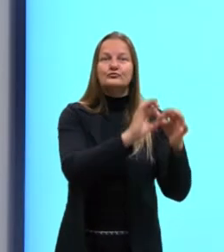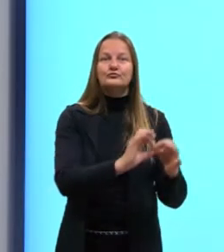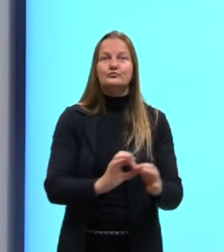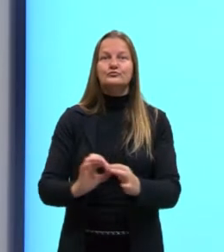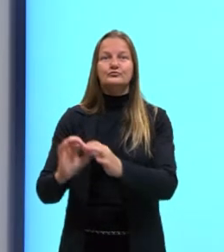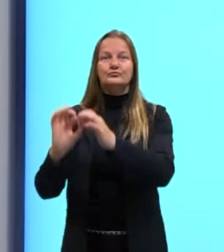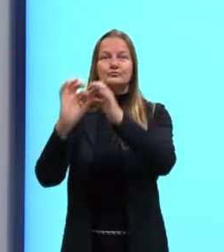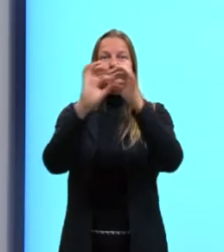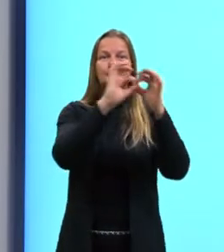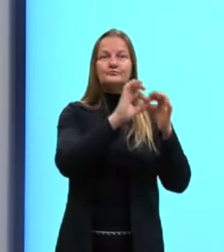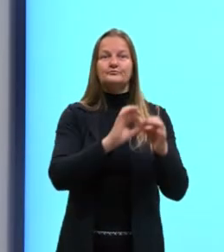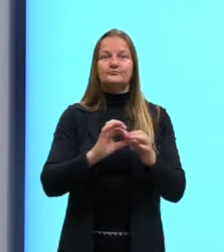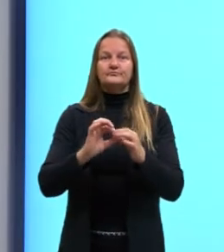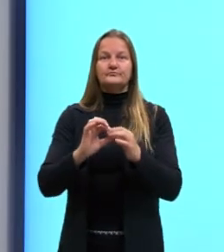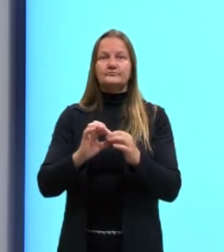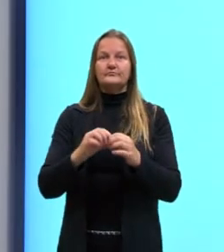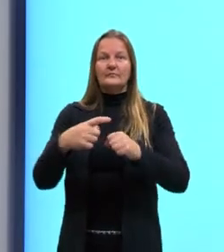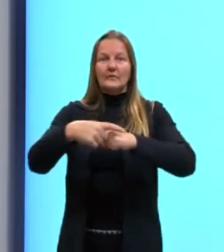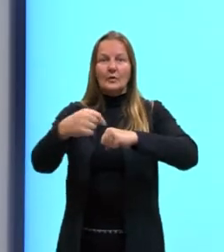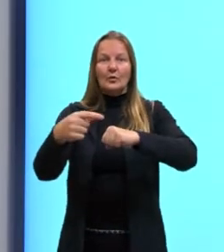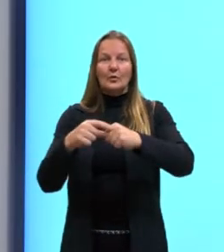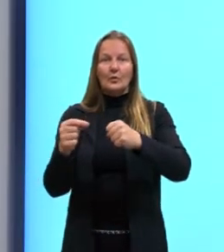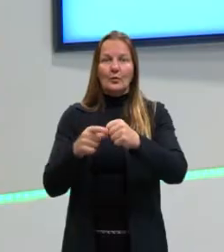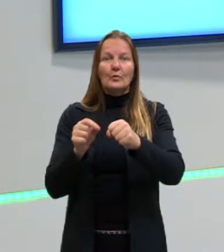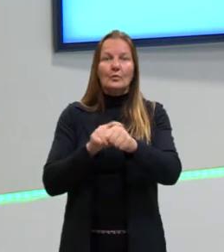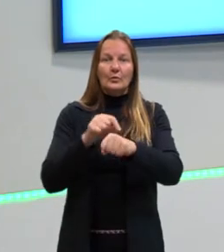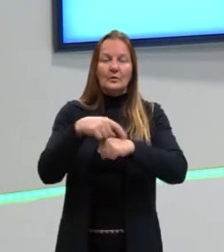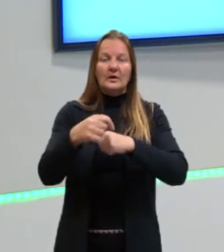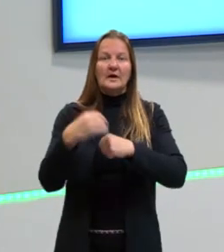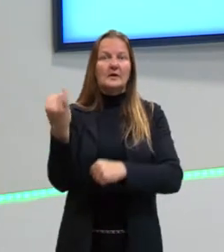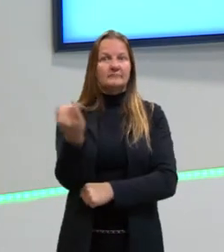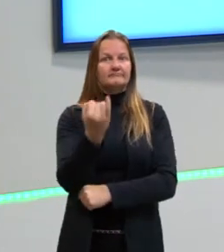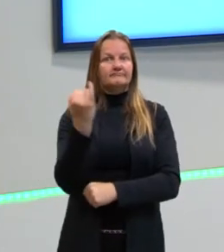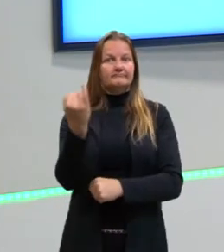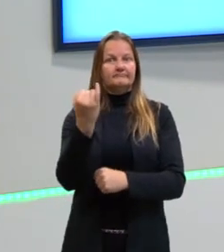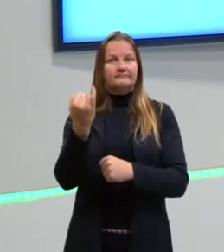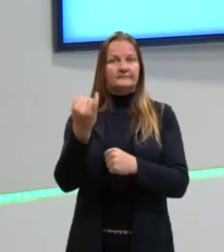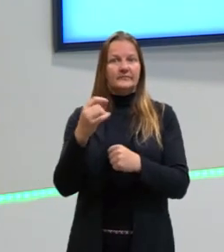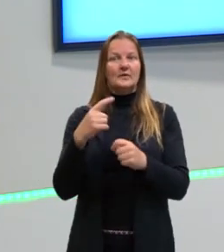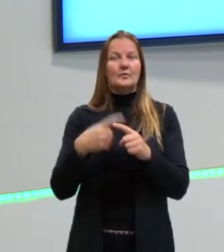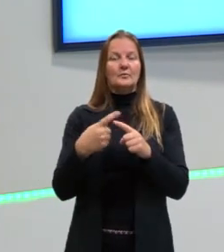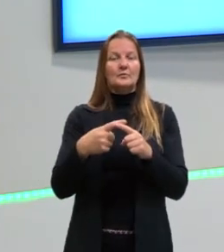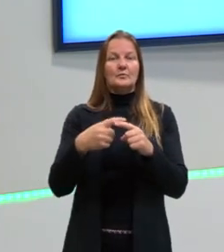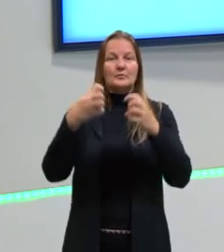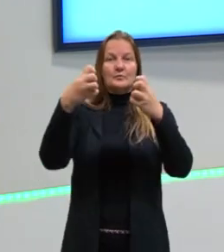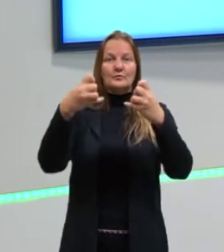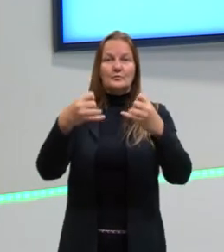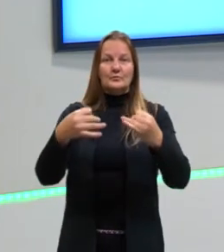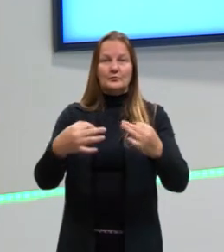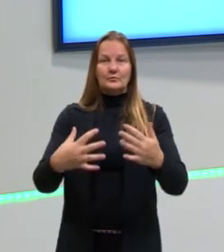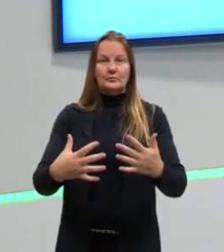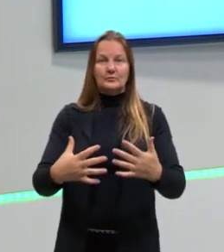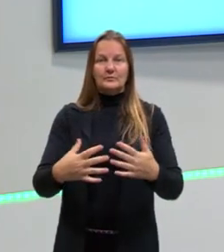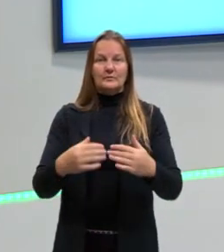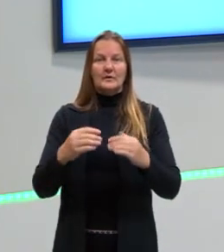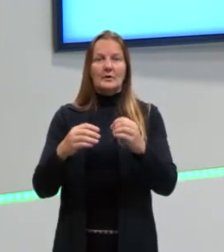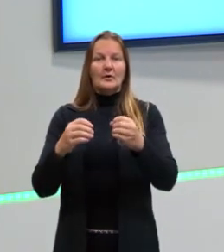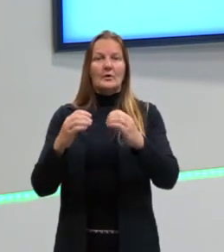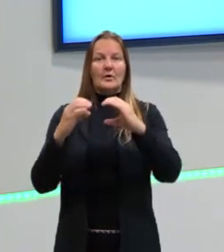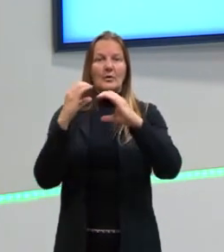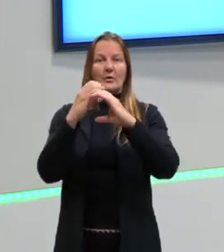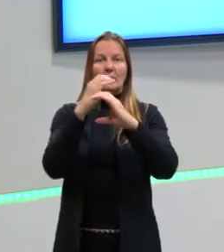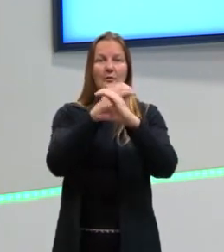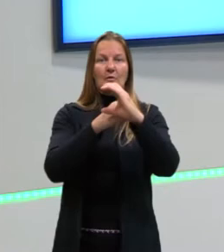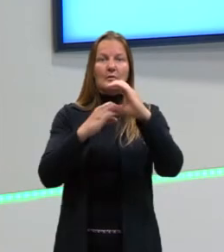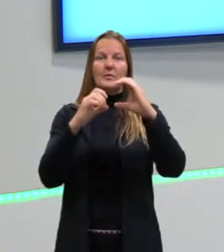duas organelas bem importantes, né? Nessa função, nesse sentido. O cloroplasto,